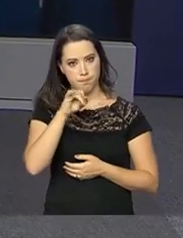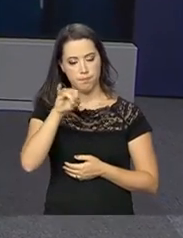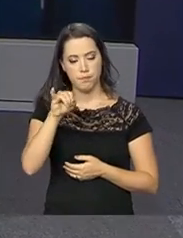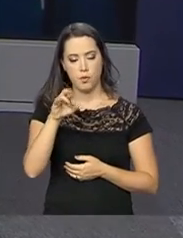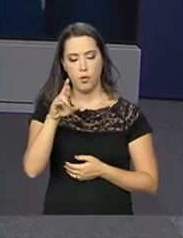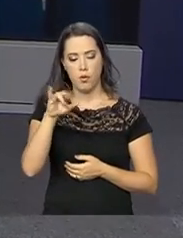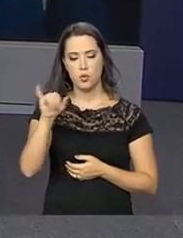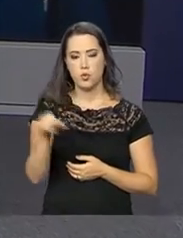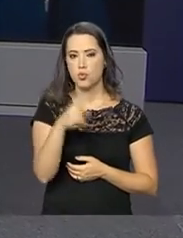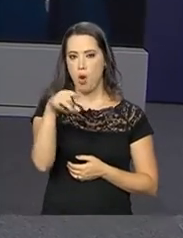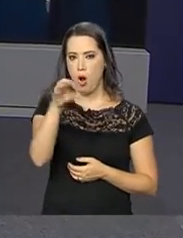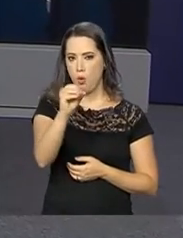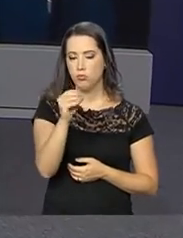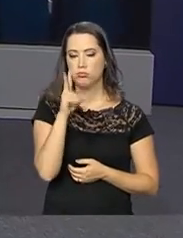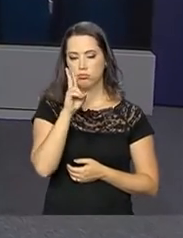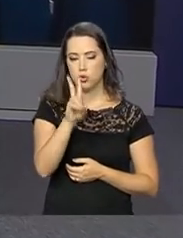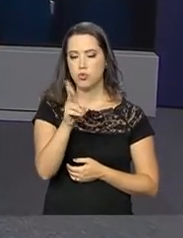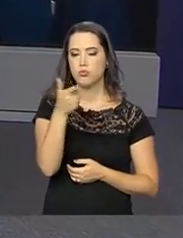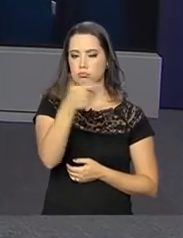vez. Olá, João Pedro.